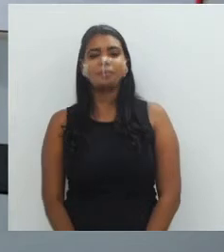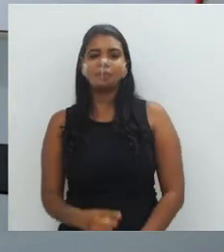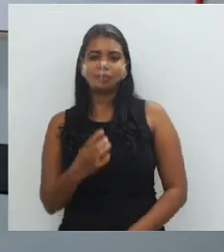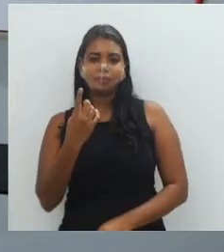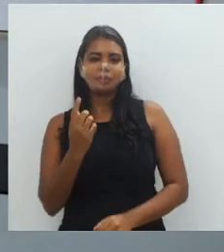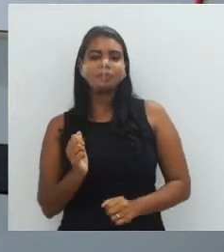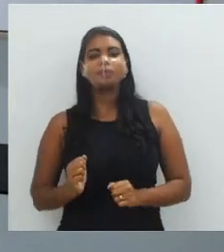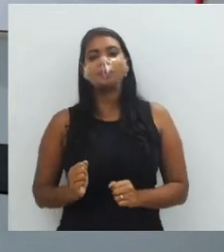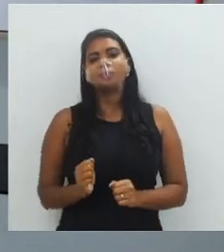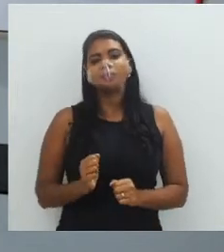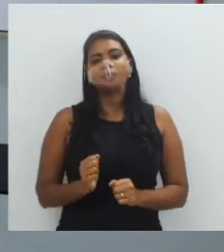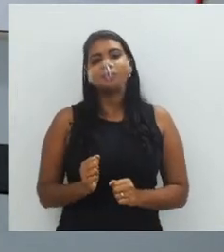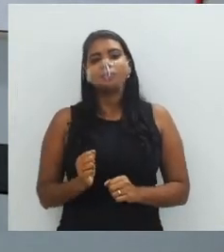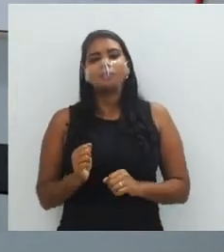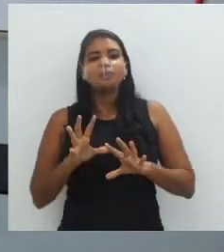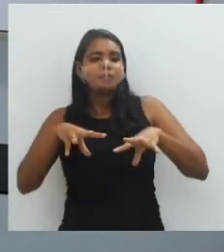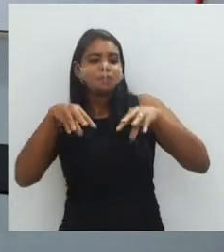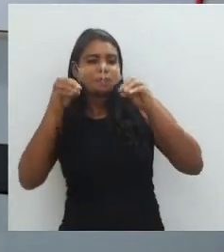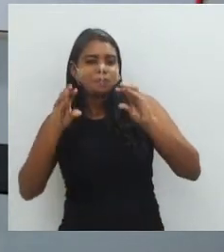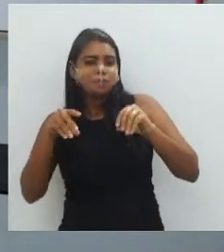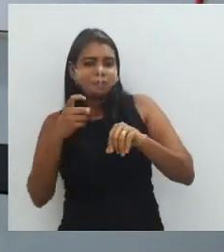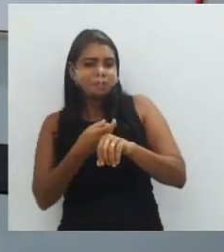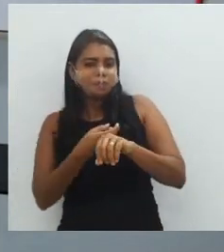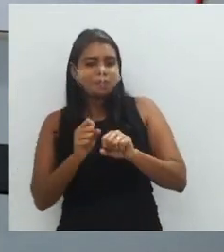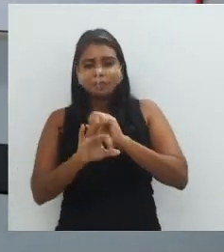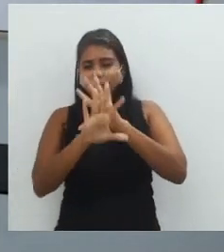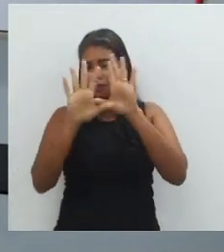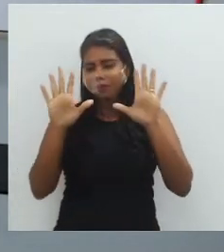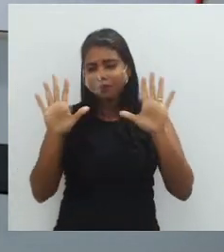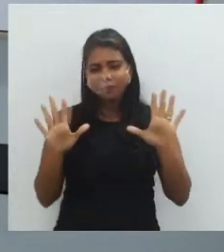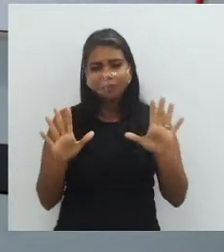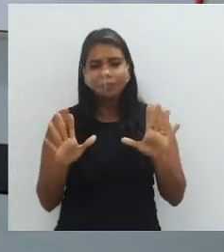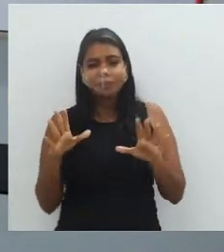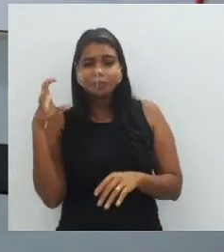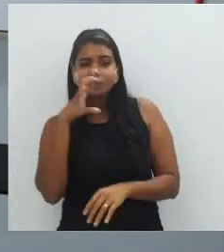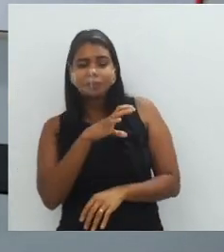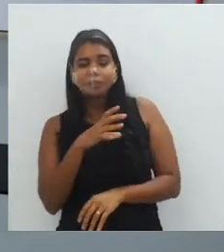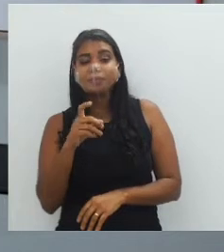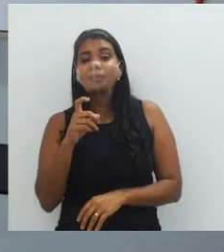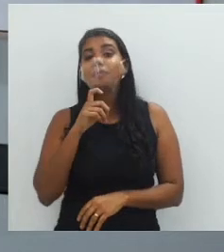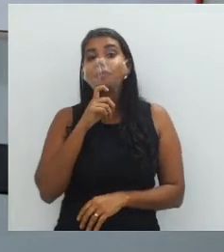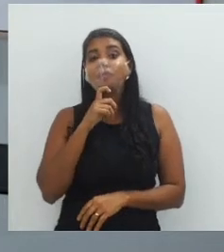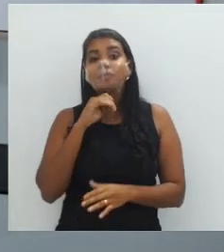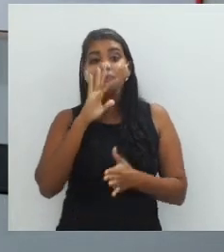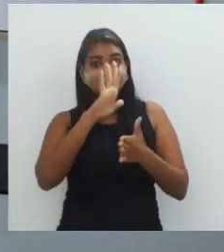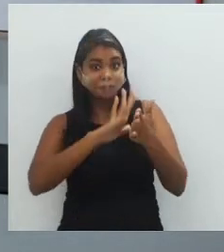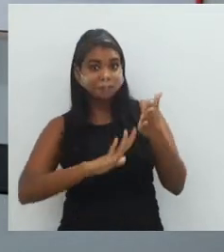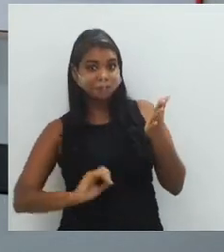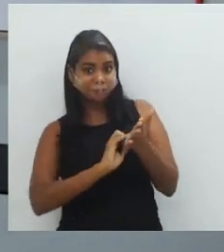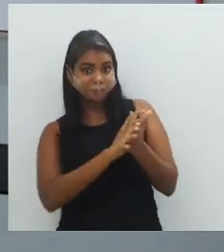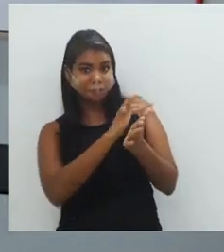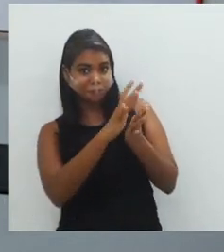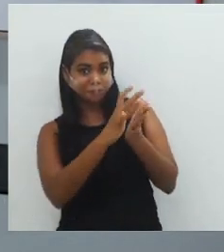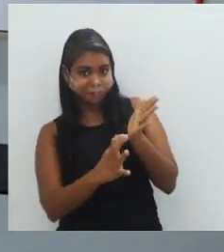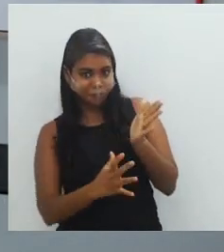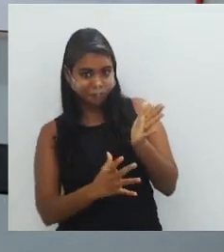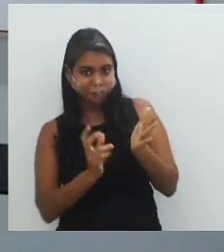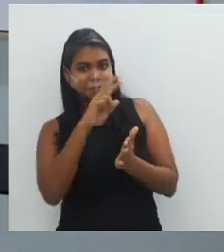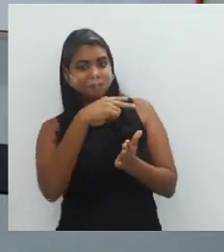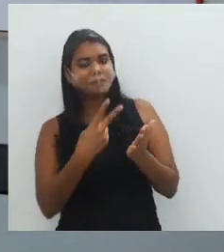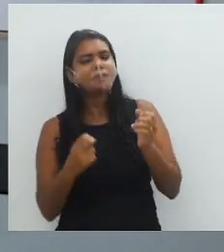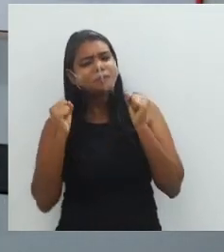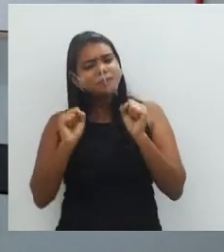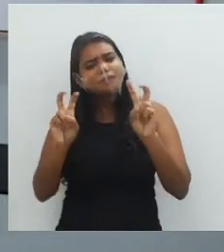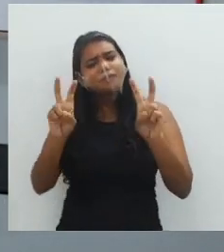textura é dura ou macia, se ela é áspera ou sedosa, quente ou fria, lisa ou rugosa, tudo isso a gente